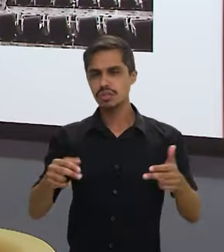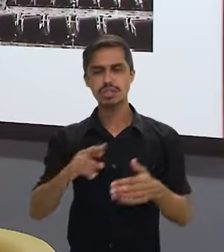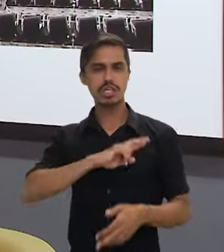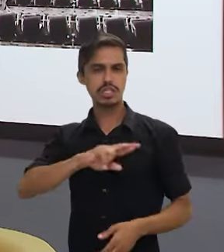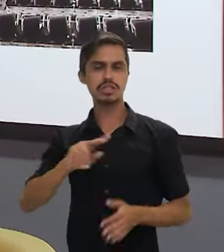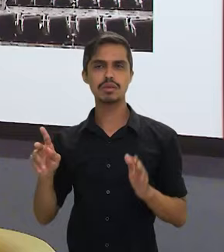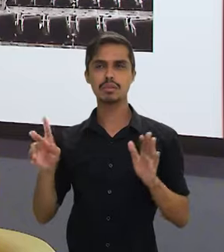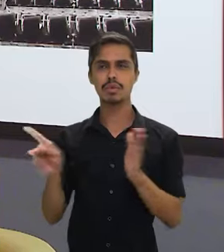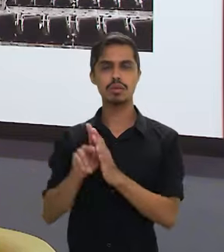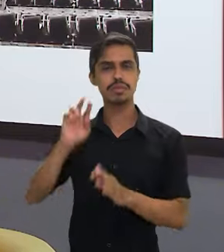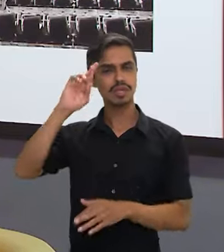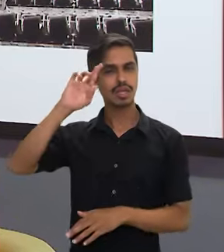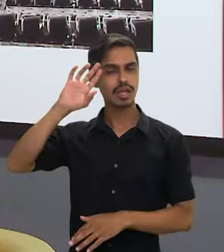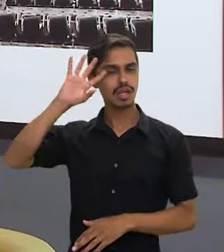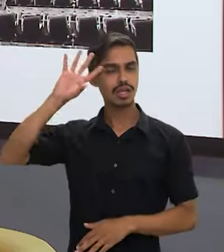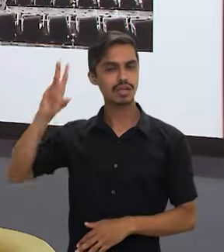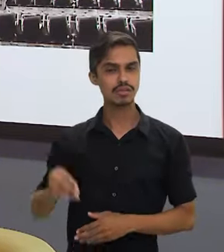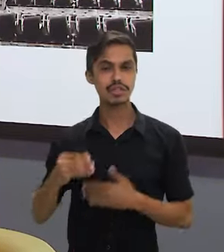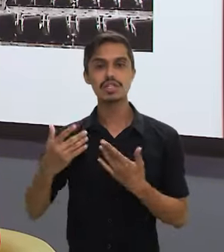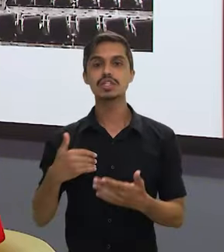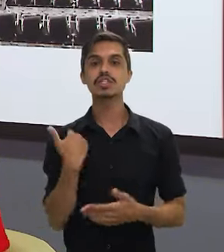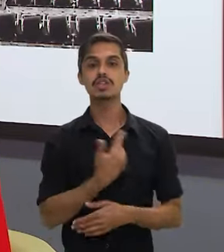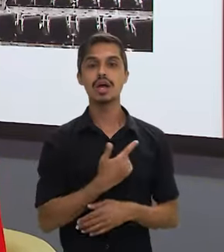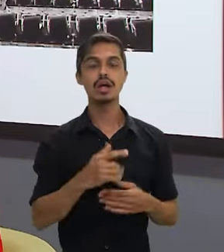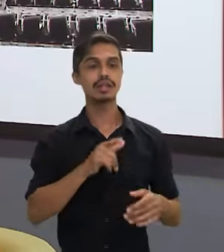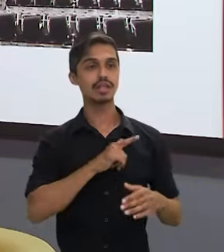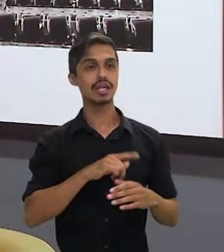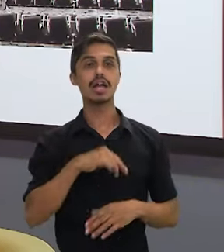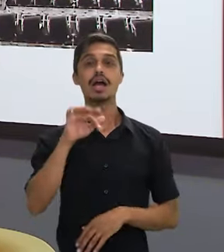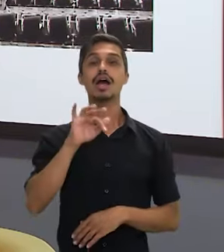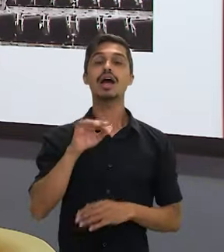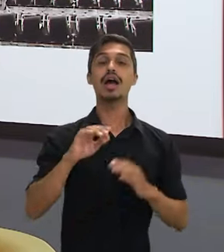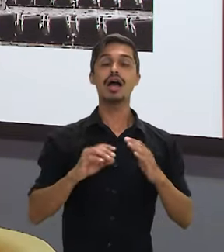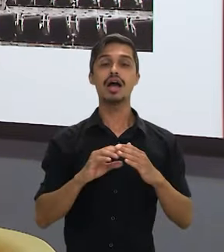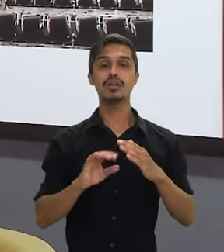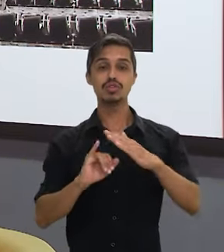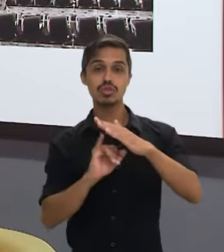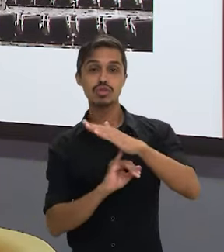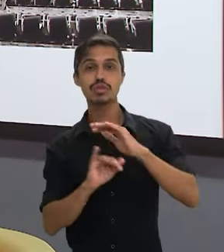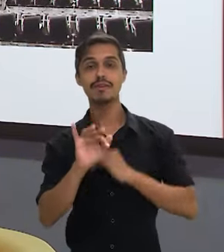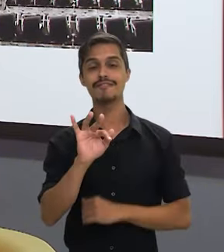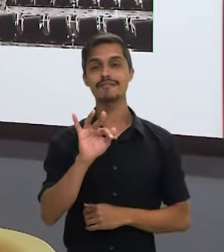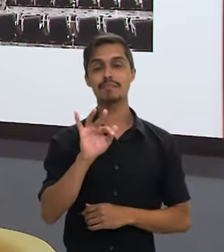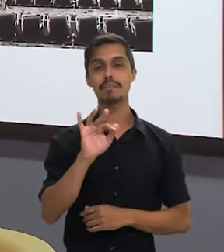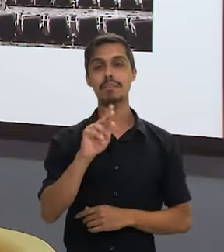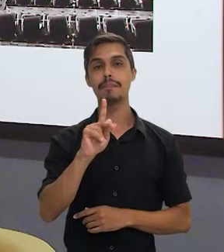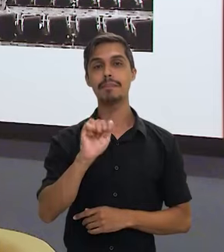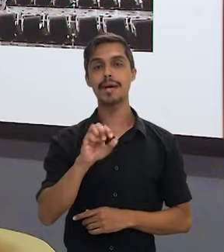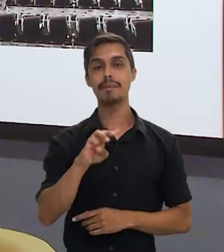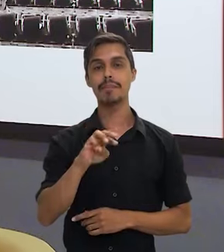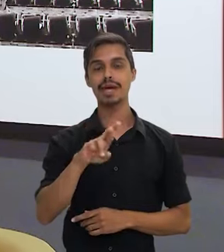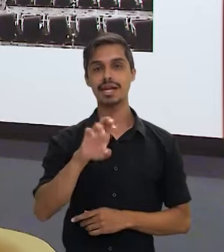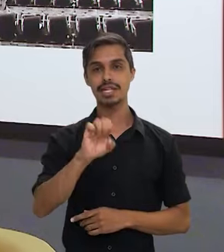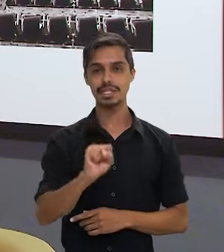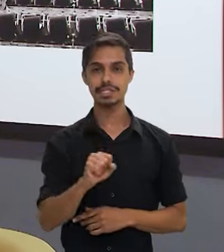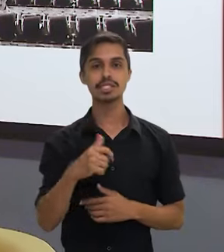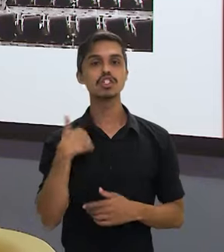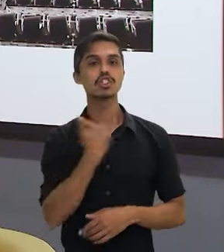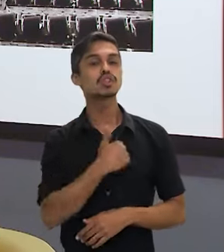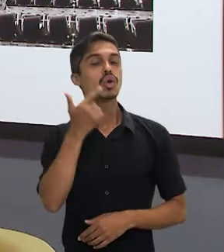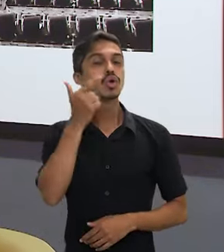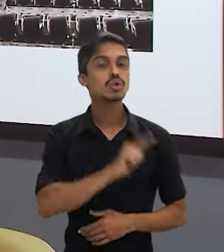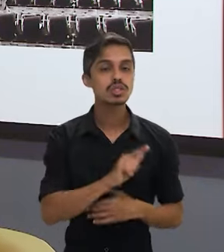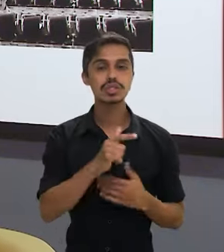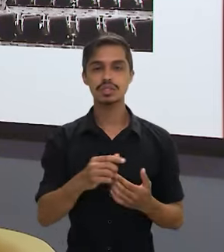conseguido trabalhar com o MDA e com o INGRA, que tem sido grandes parceiros, Fundação Palmares também, e no caminho para que a gente consiga